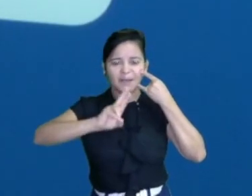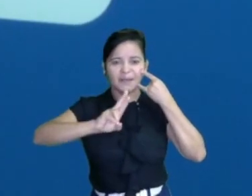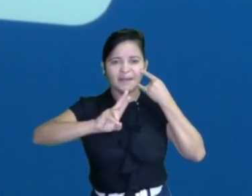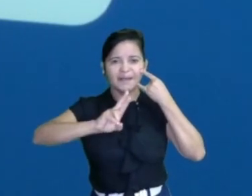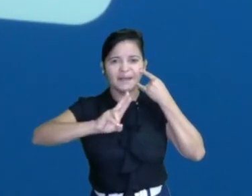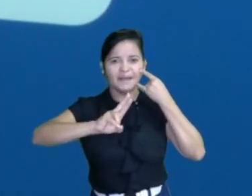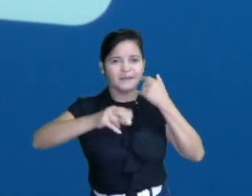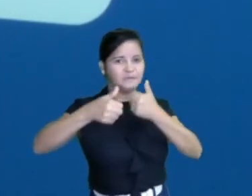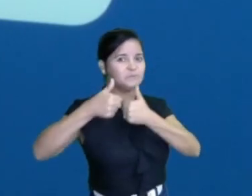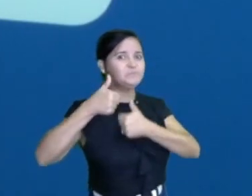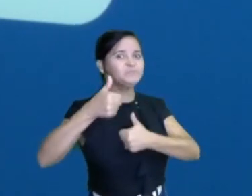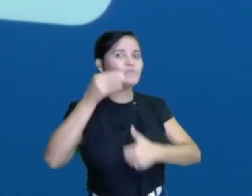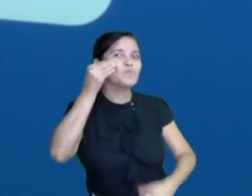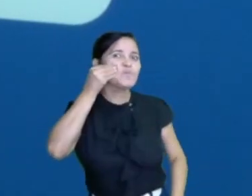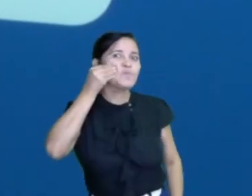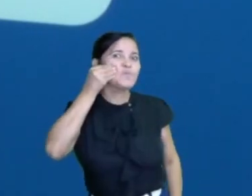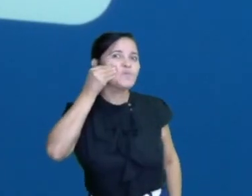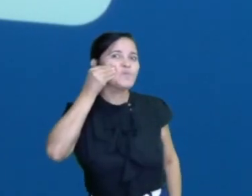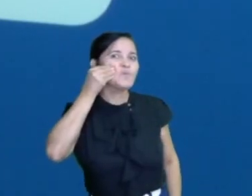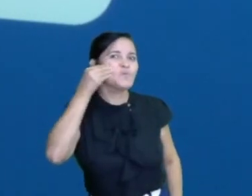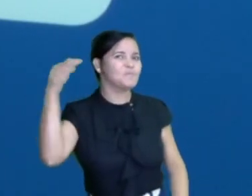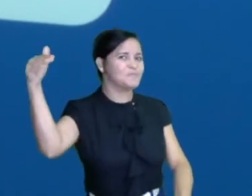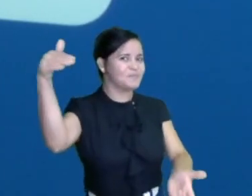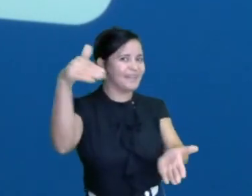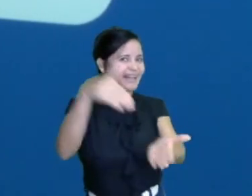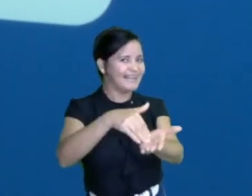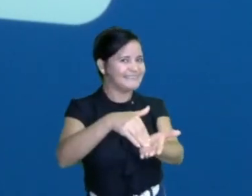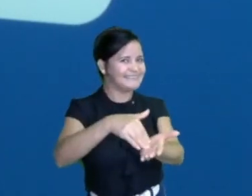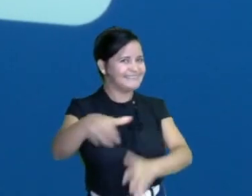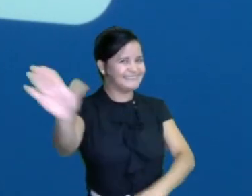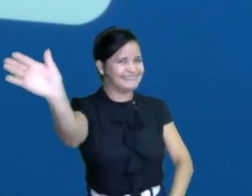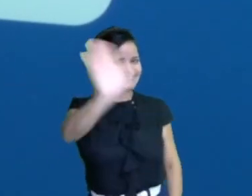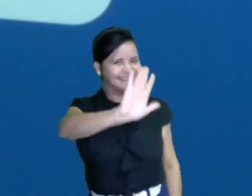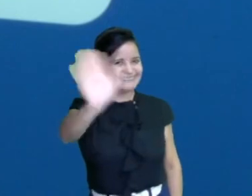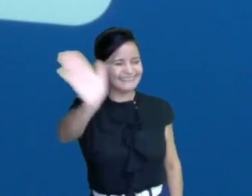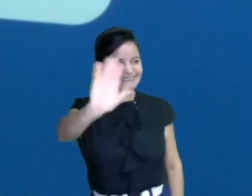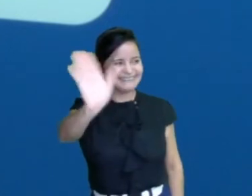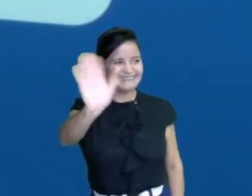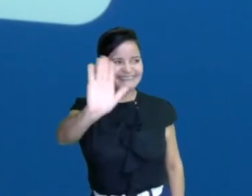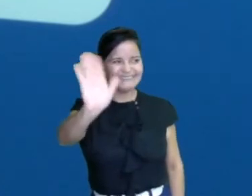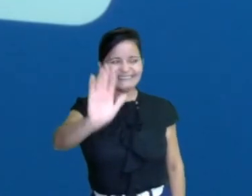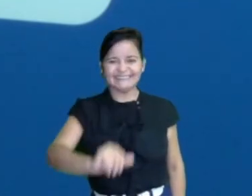bem? Beijos pra vocês. E até a próxima aula. Tchau, tchau.